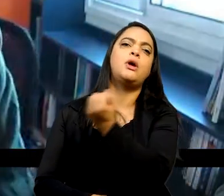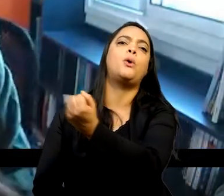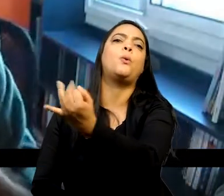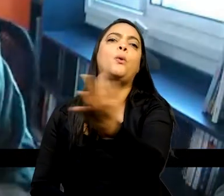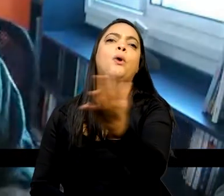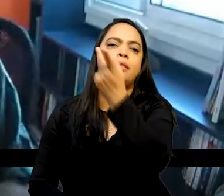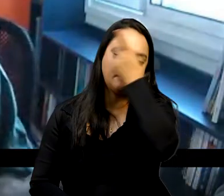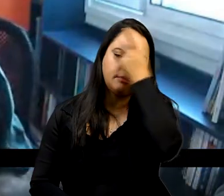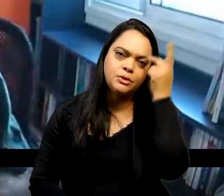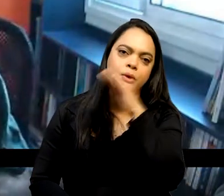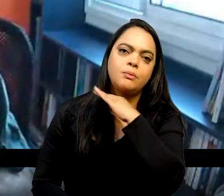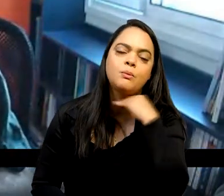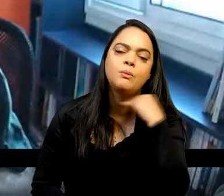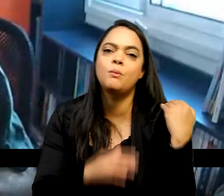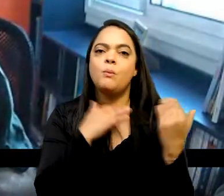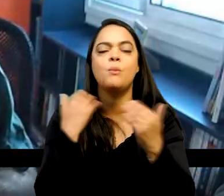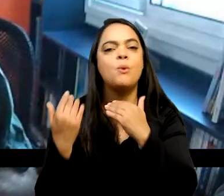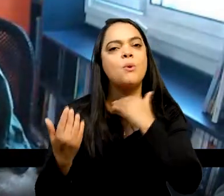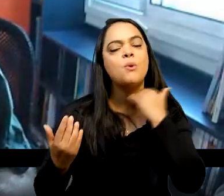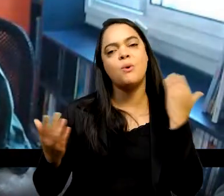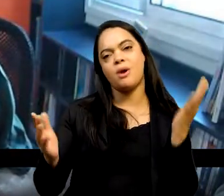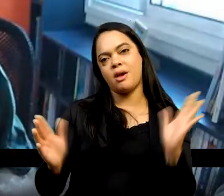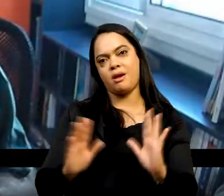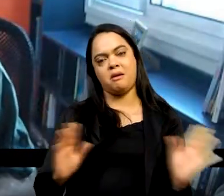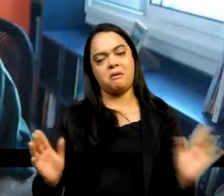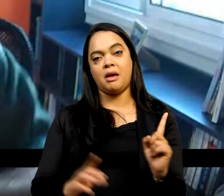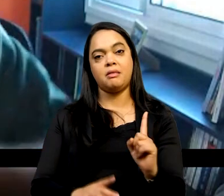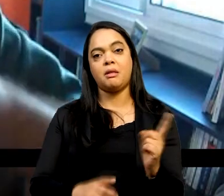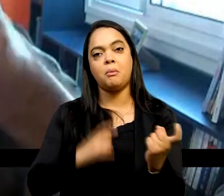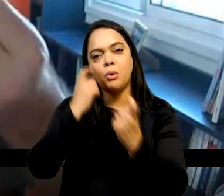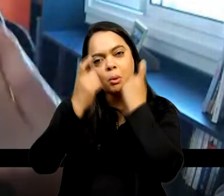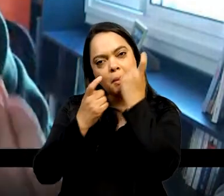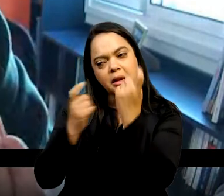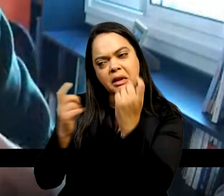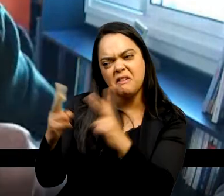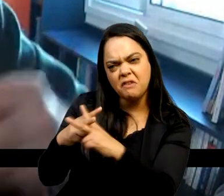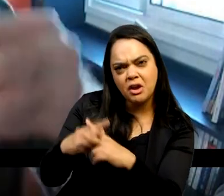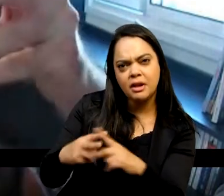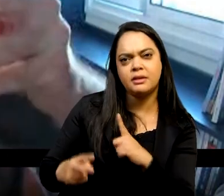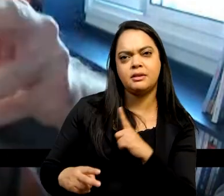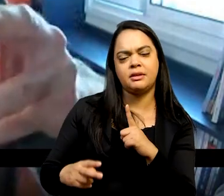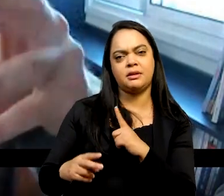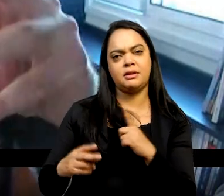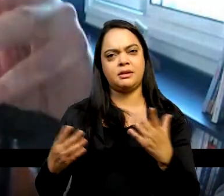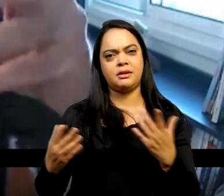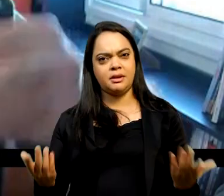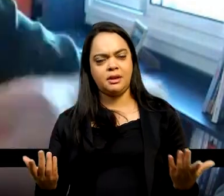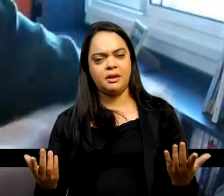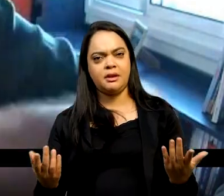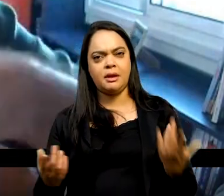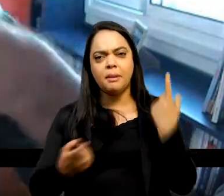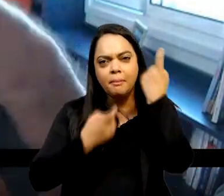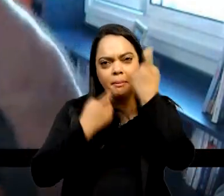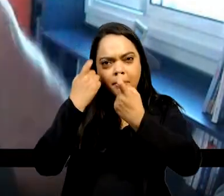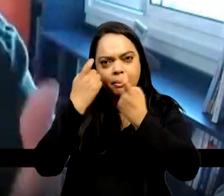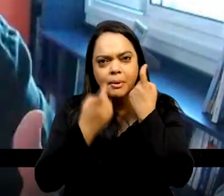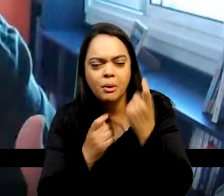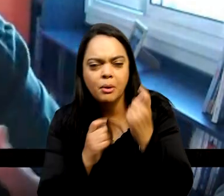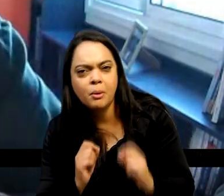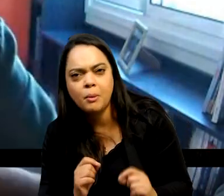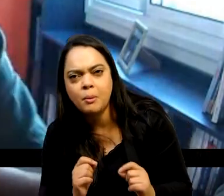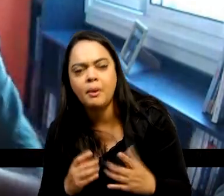não importa o grau de violência, importa que o fato de gente ter sido assassinada, o fato de terem havido estados